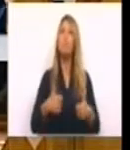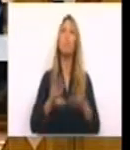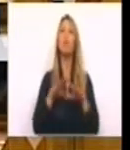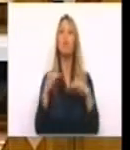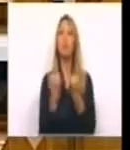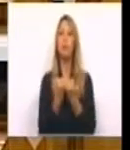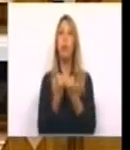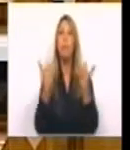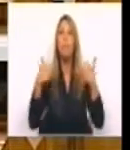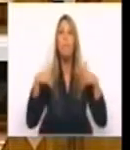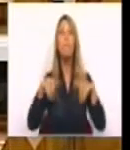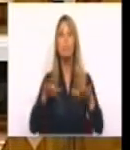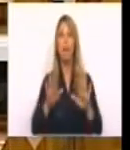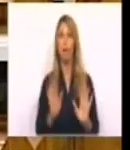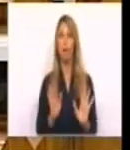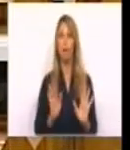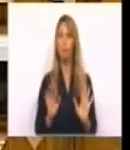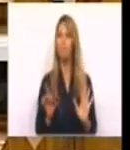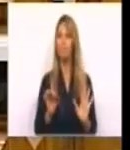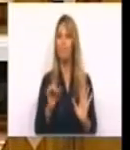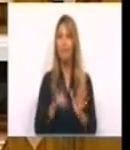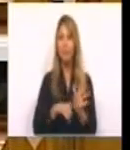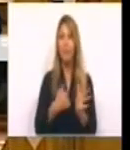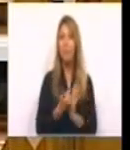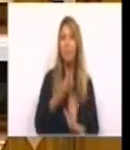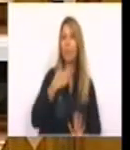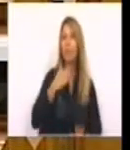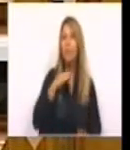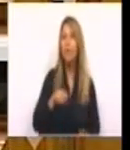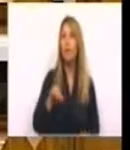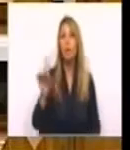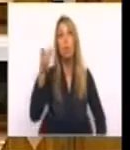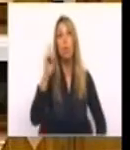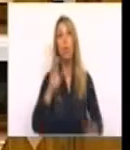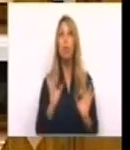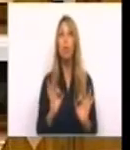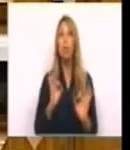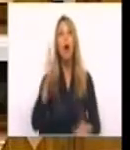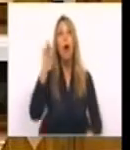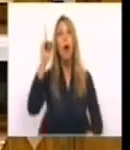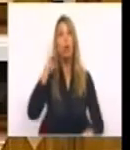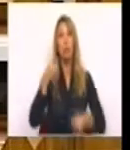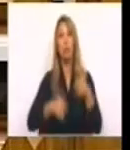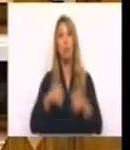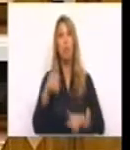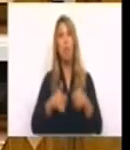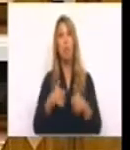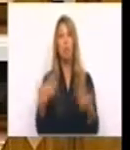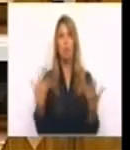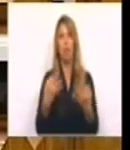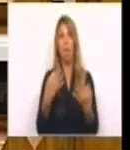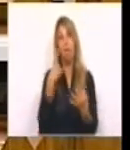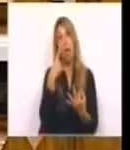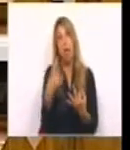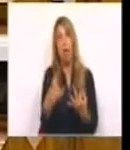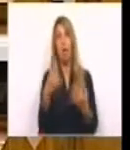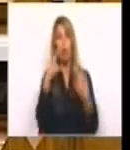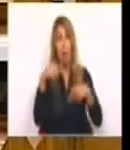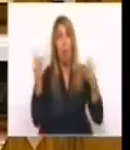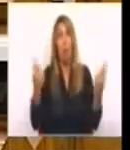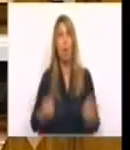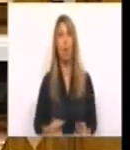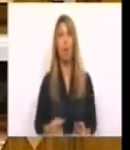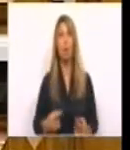nem sempre são suficientes. Como a própria autoridade da concorrência, aliás, reconhece, não